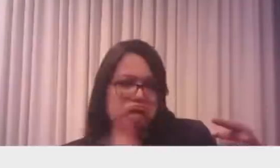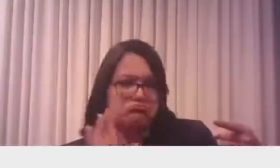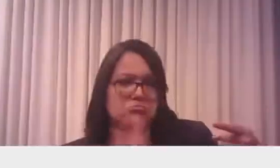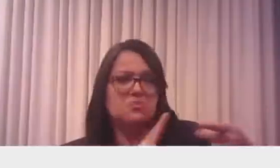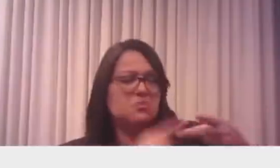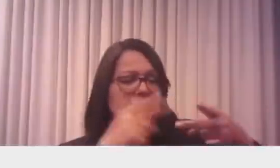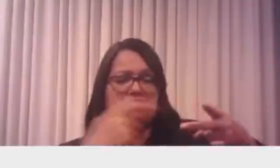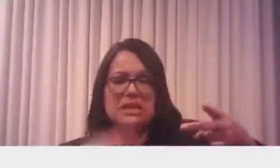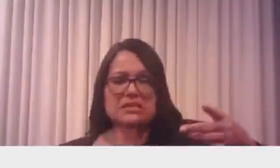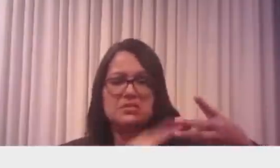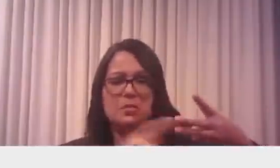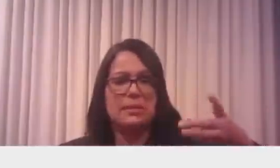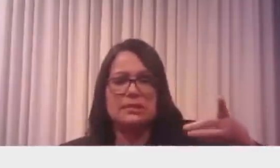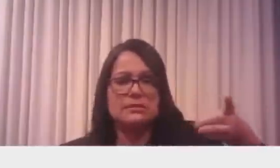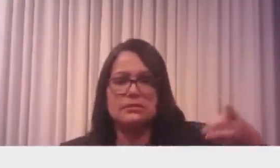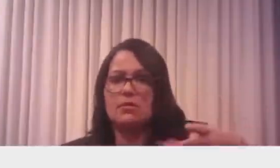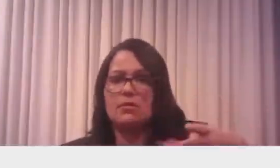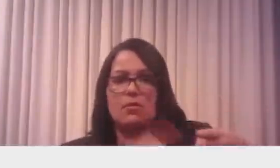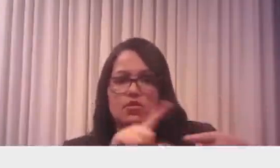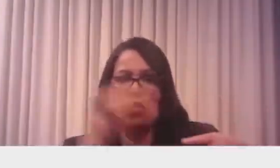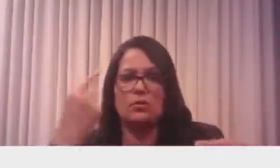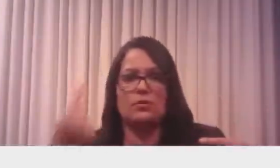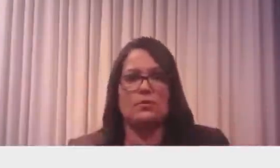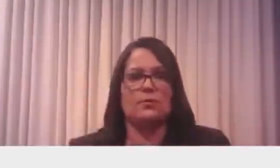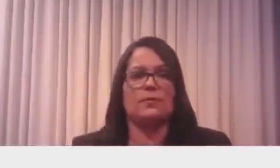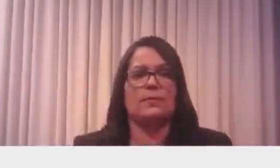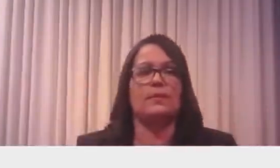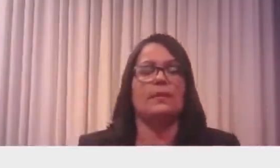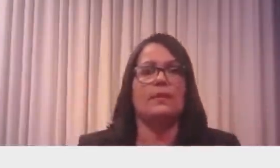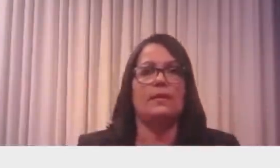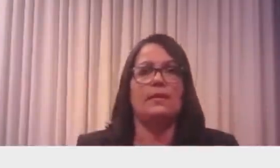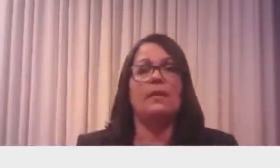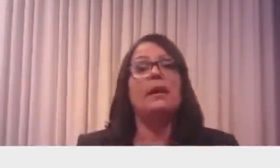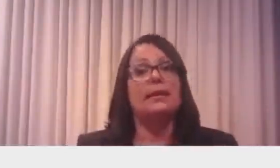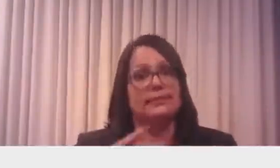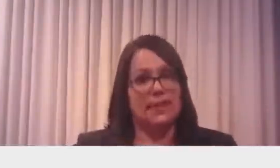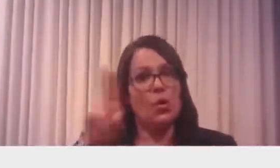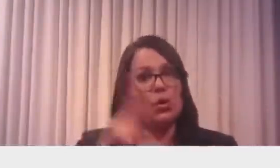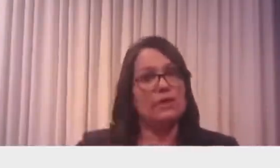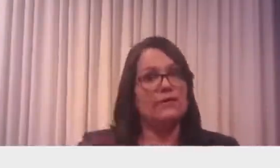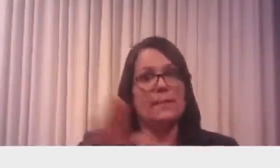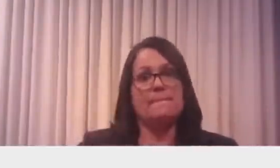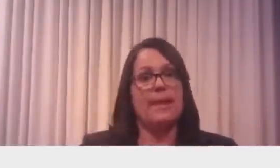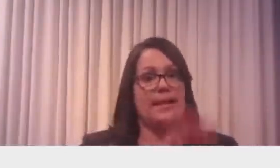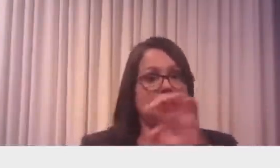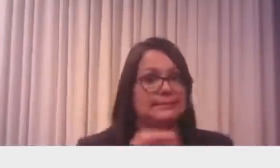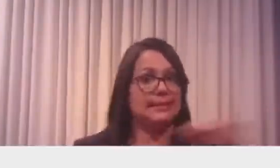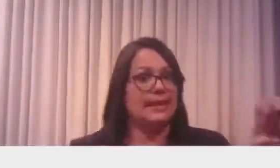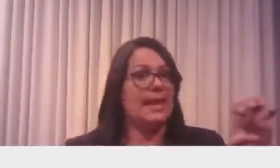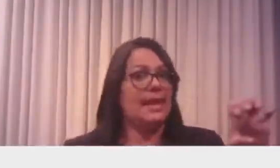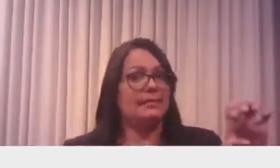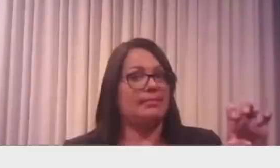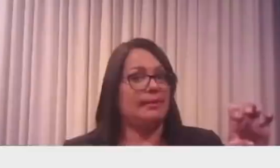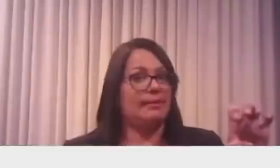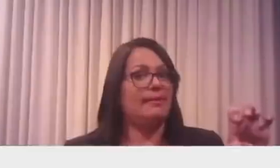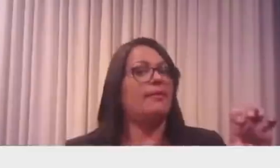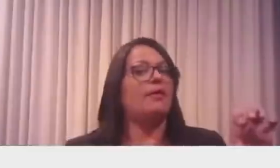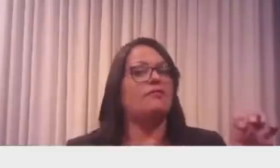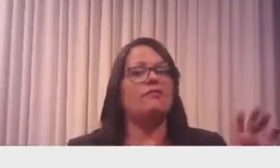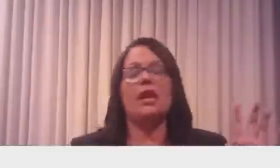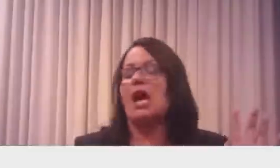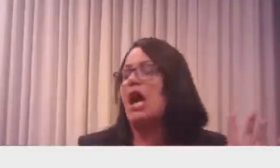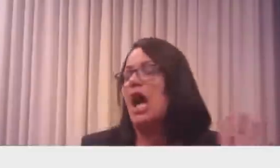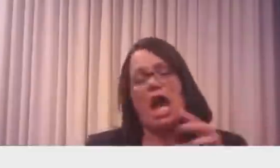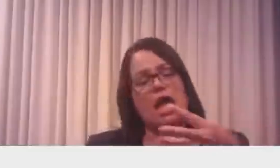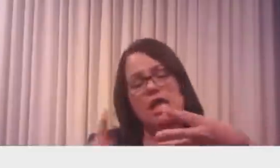as universidades que têm um viés mais de esquerda, os mais votados são mais de esquerda. Mas não é esse o critério que a gente usa aqui